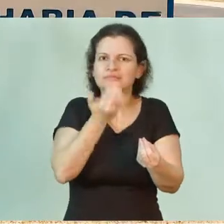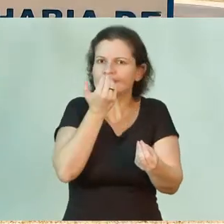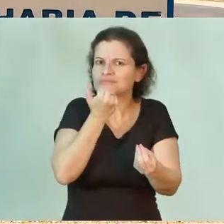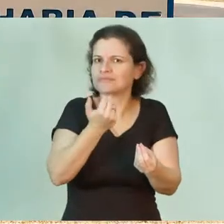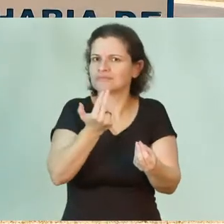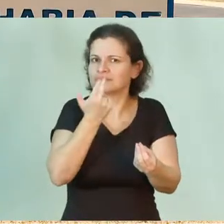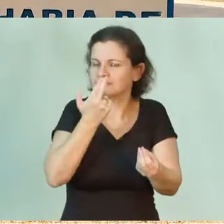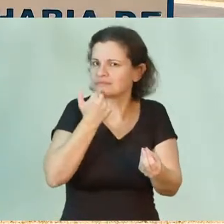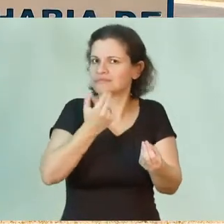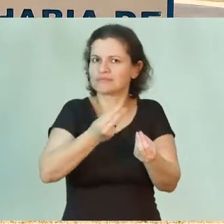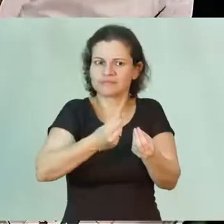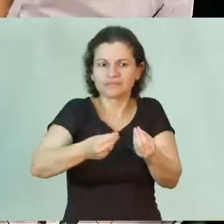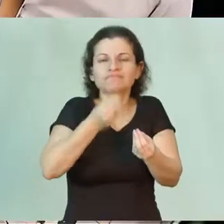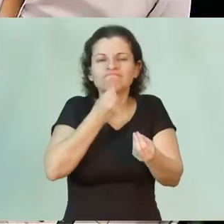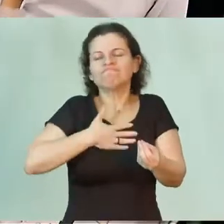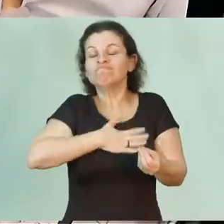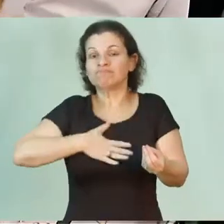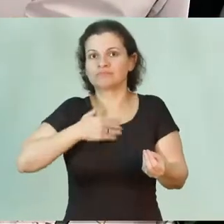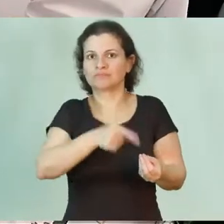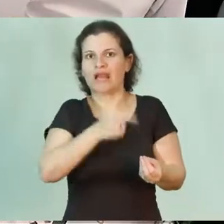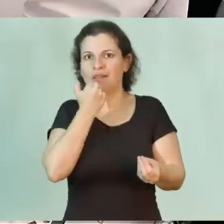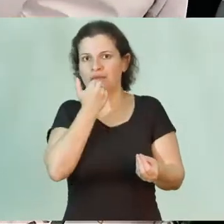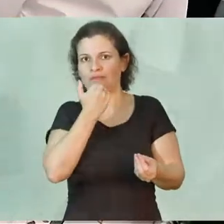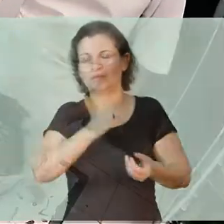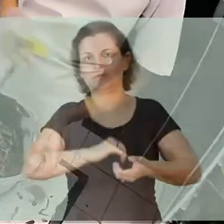nutricional também do alimento.